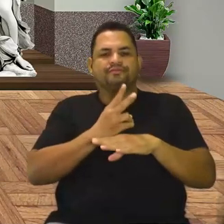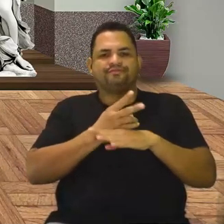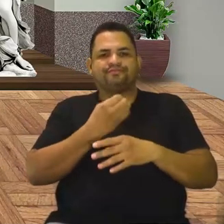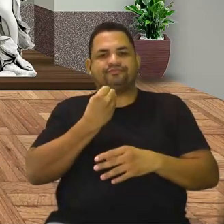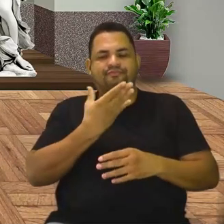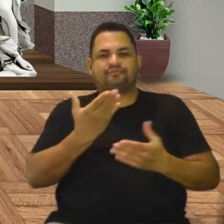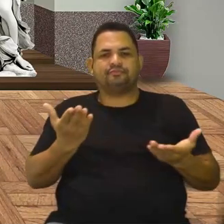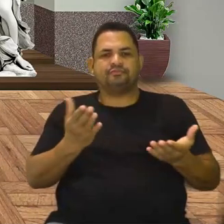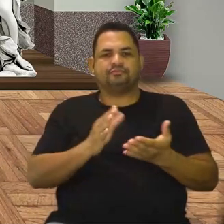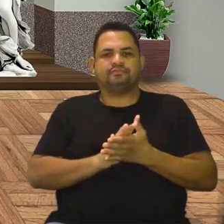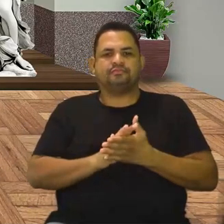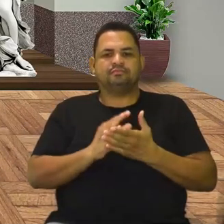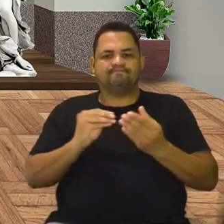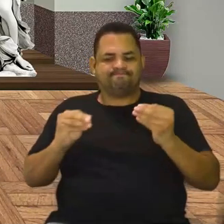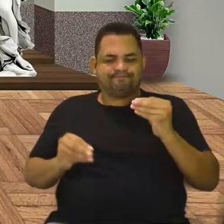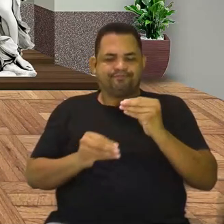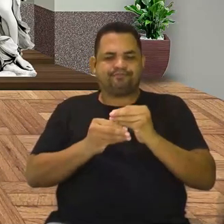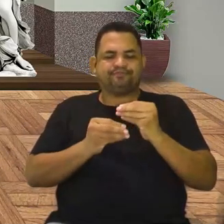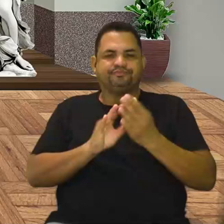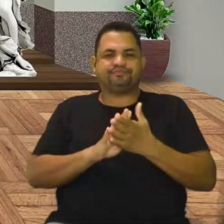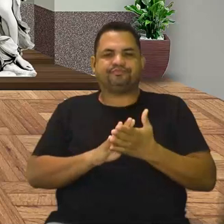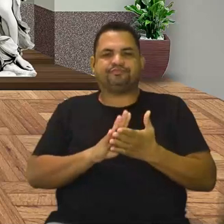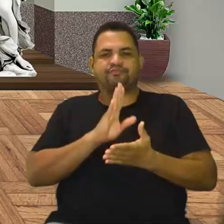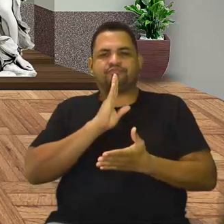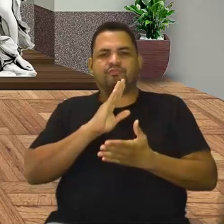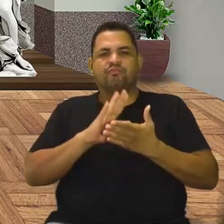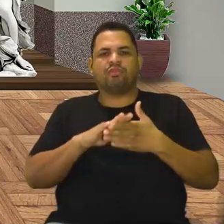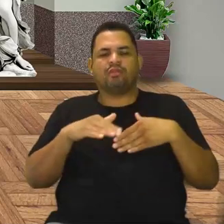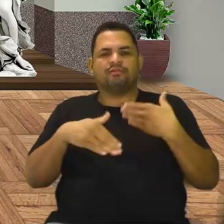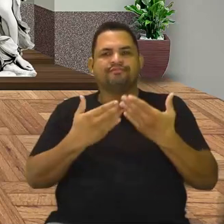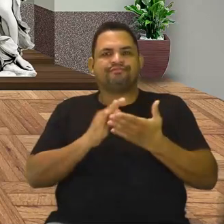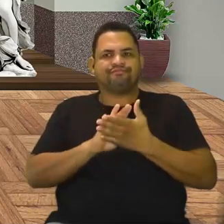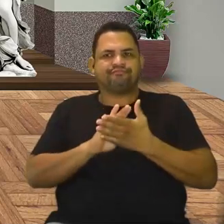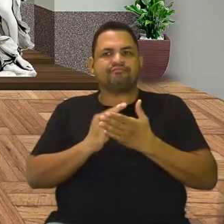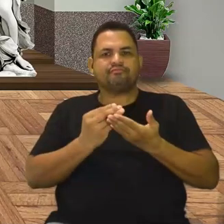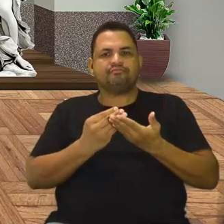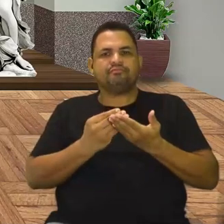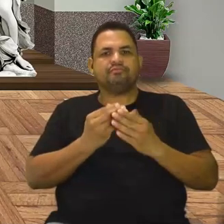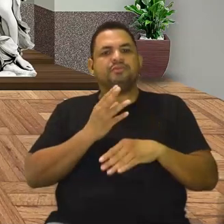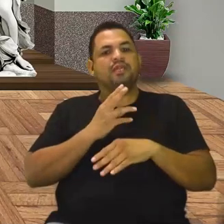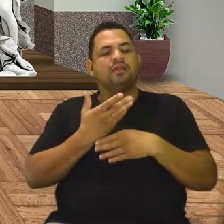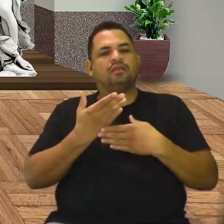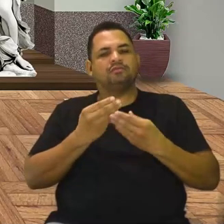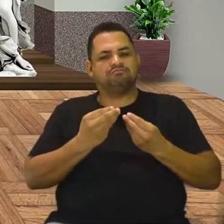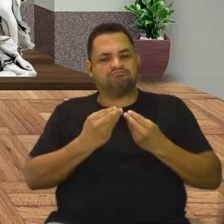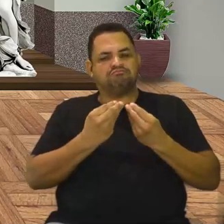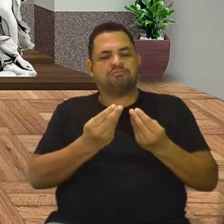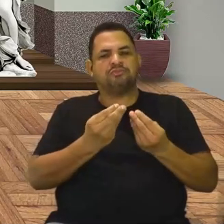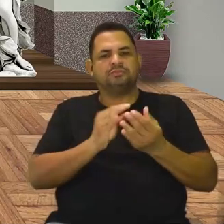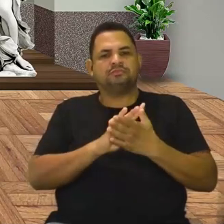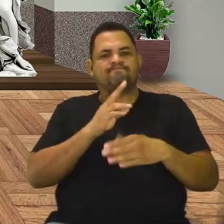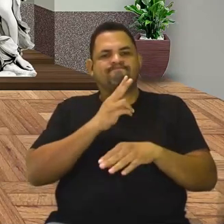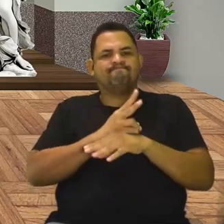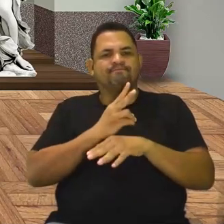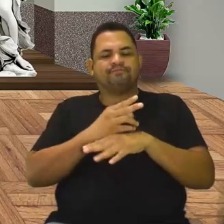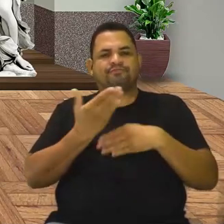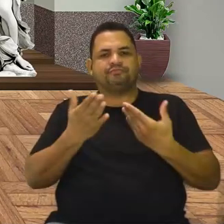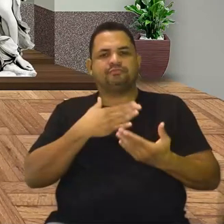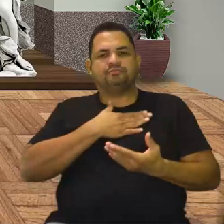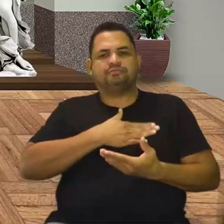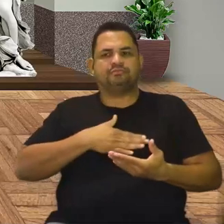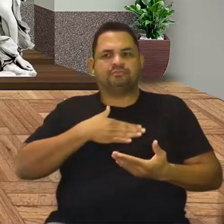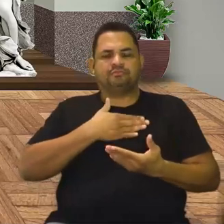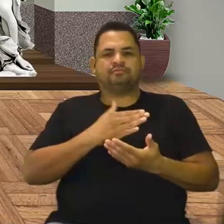para complementar o conhecimento de vocês. Nós já passamos alguns que estão ali no YouTube que vocês vão gostar muito desses documentários.